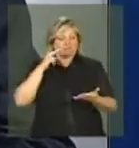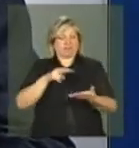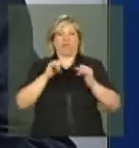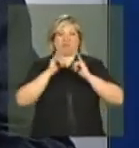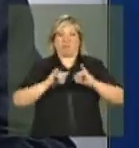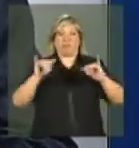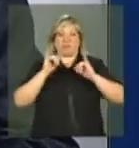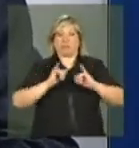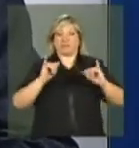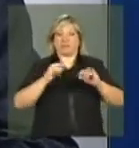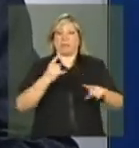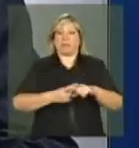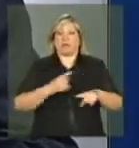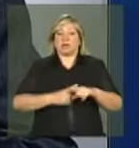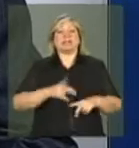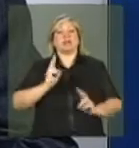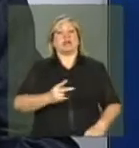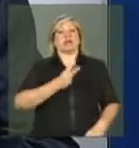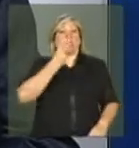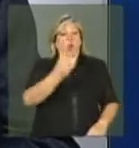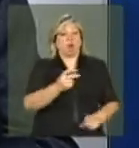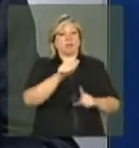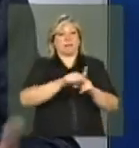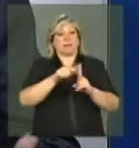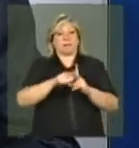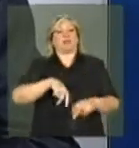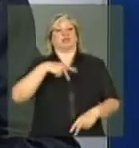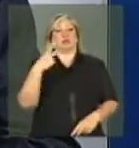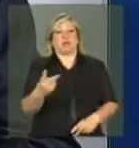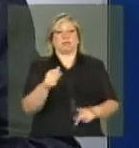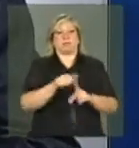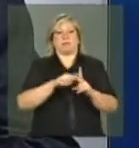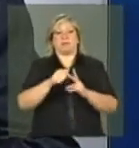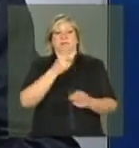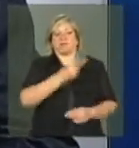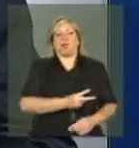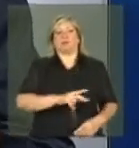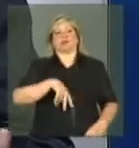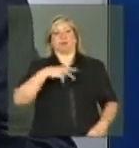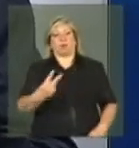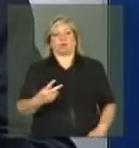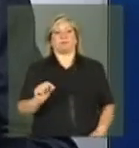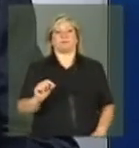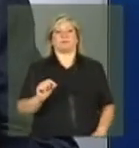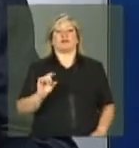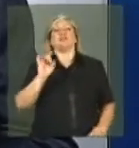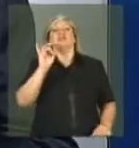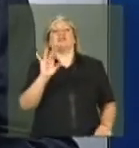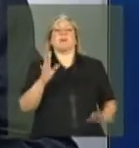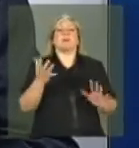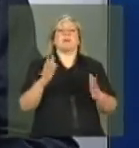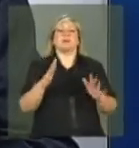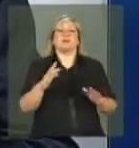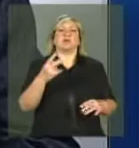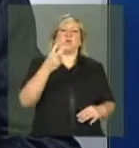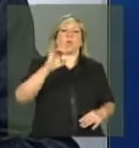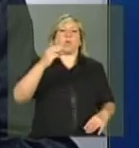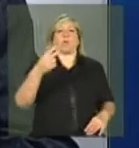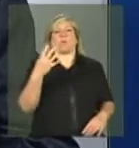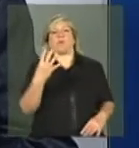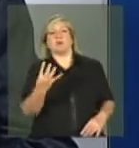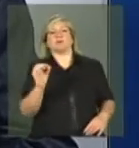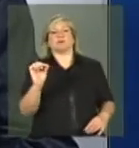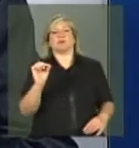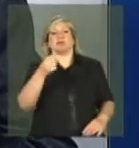lidando com períodos bimestrais de coleta da frequência, em média, uns três ou quatro municípios apenas deixaram de informar a frequência escolar.